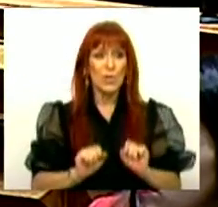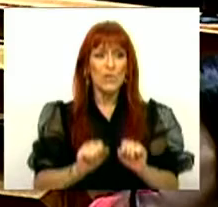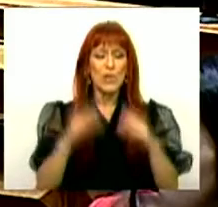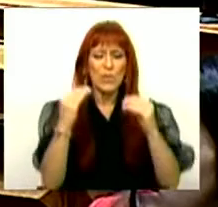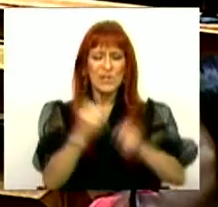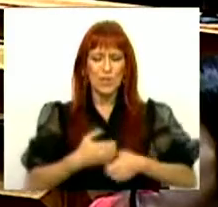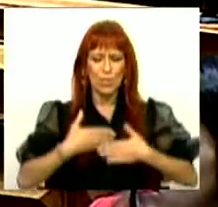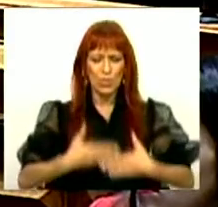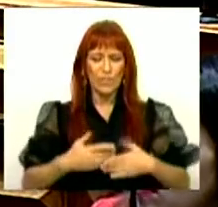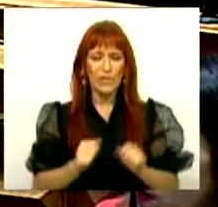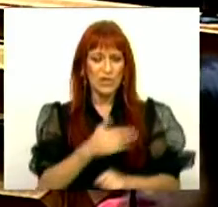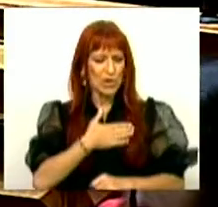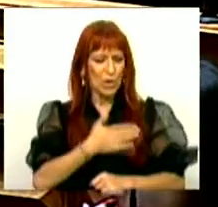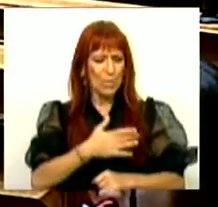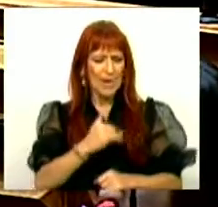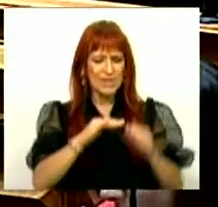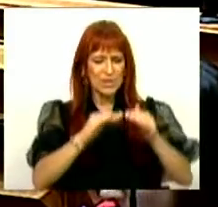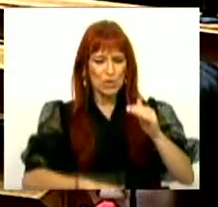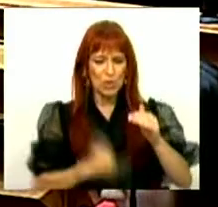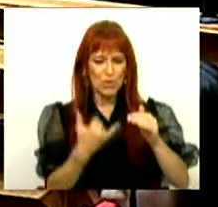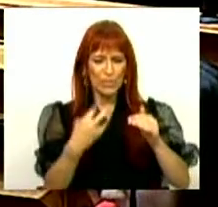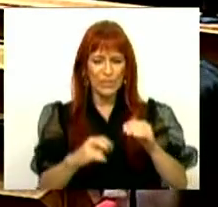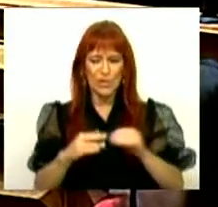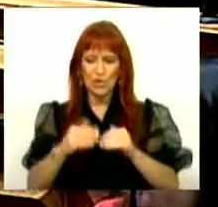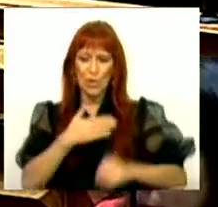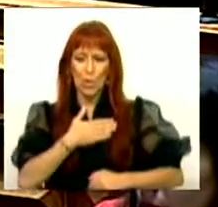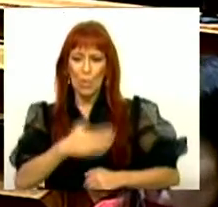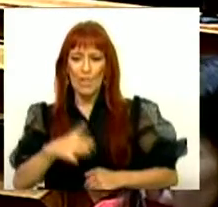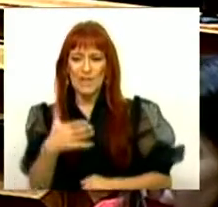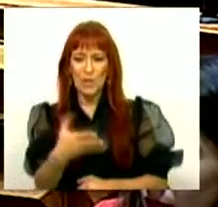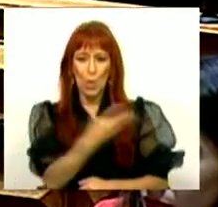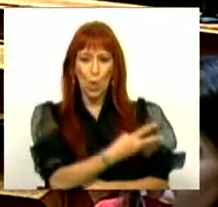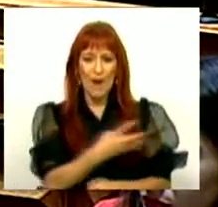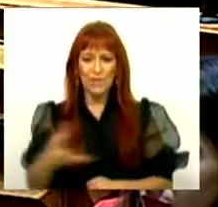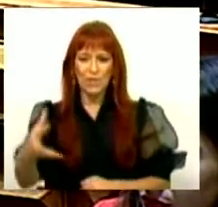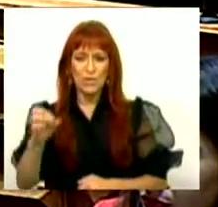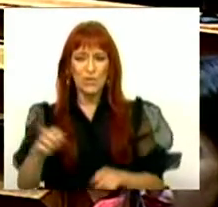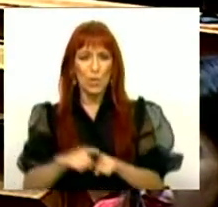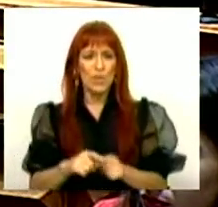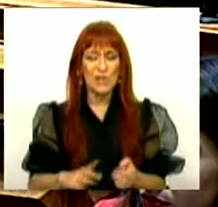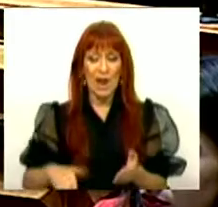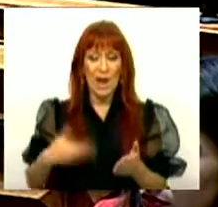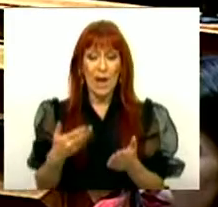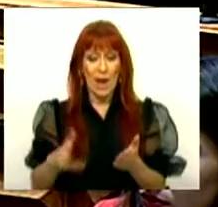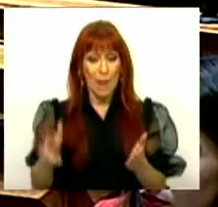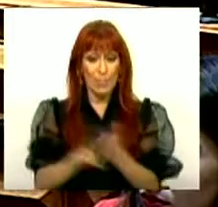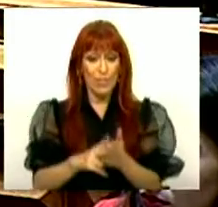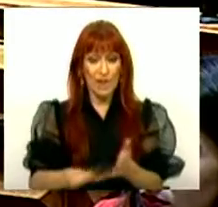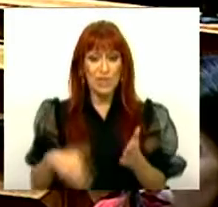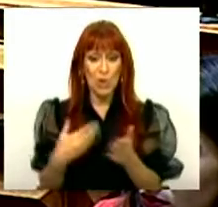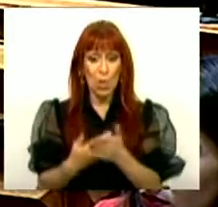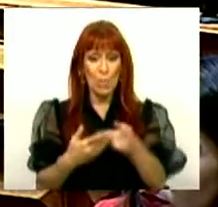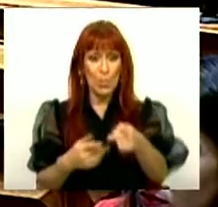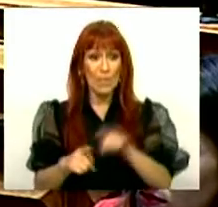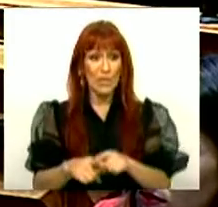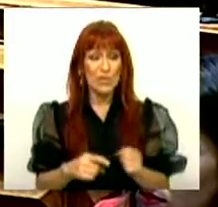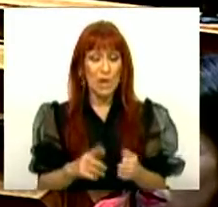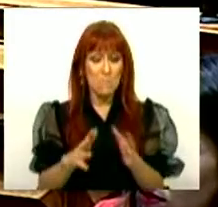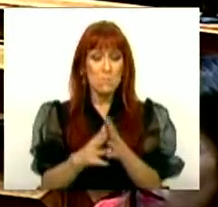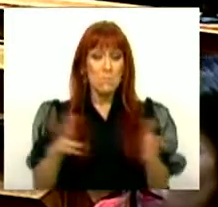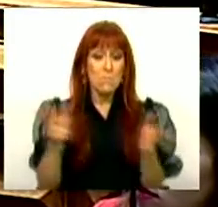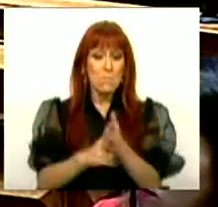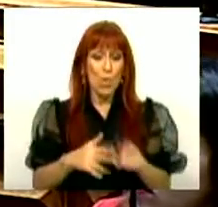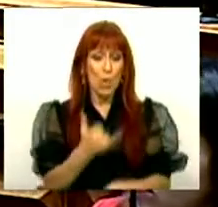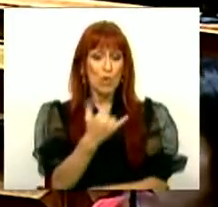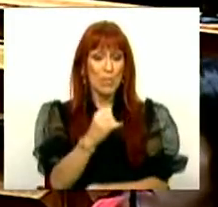profissional, o passo sub-23 e o passo 4-18. Se for aprovada esta proposta do Partido Socialista, estes passos escolares são alargados no ano